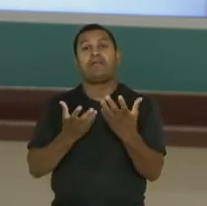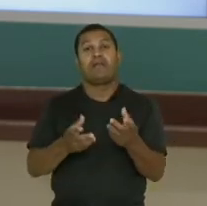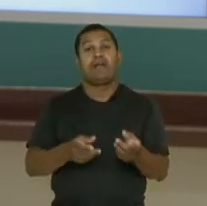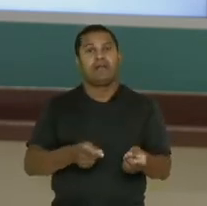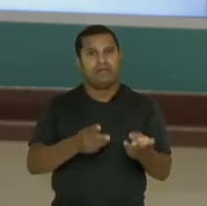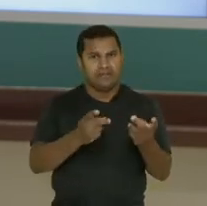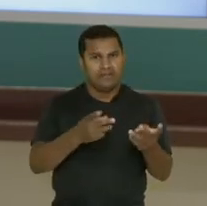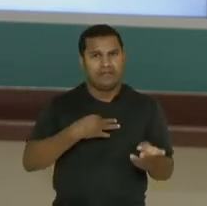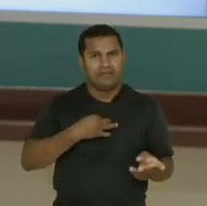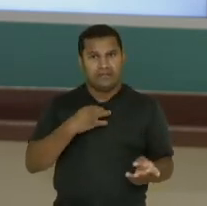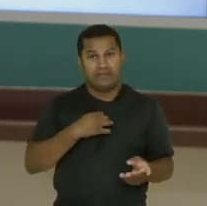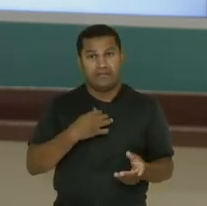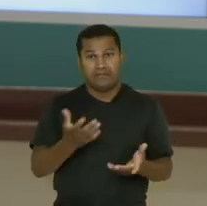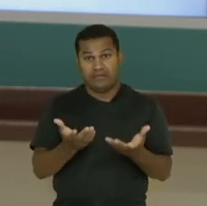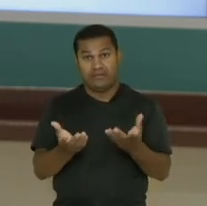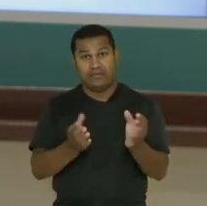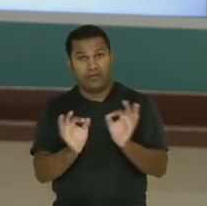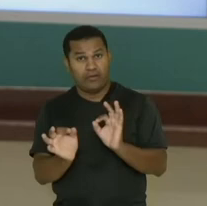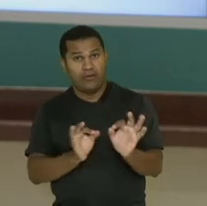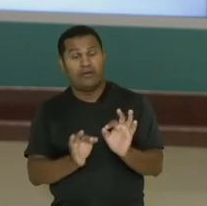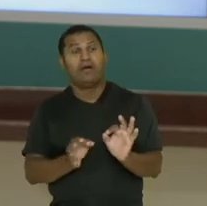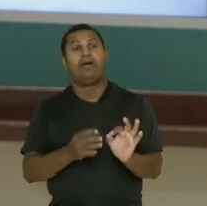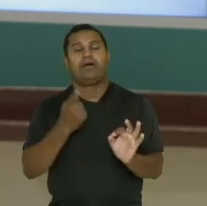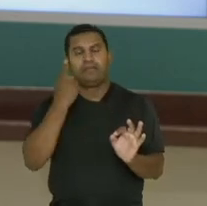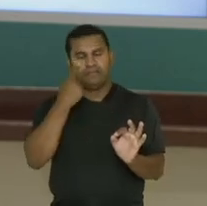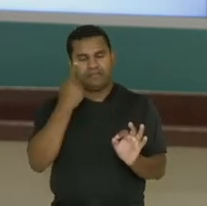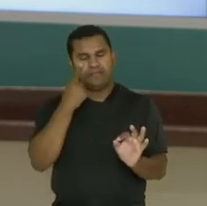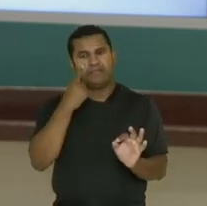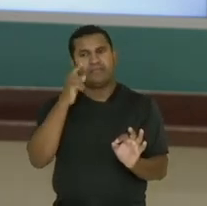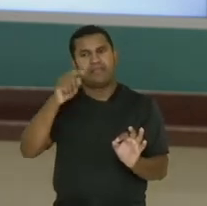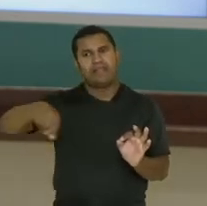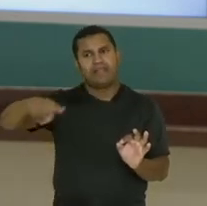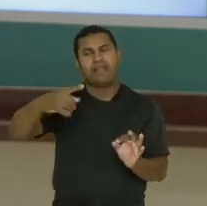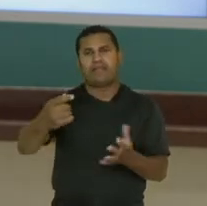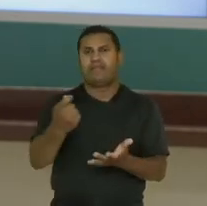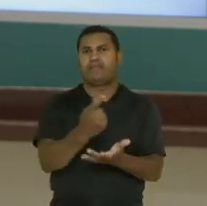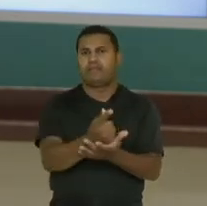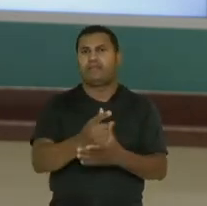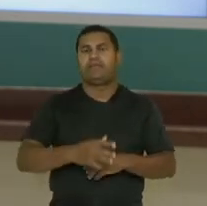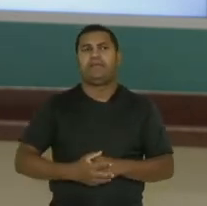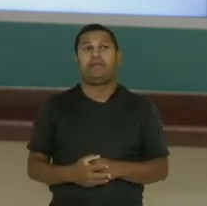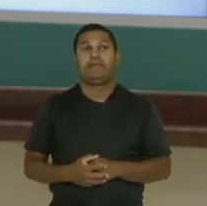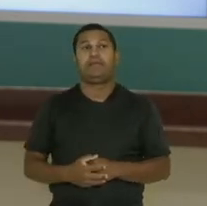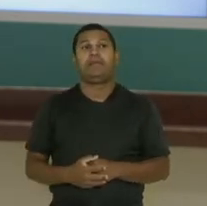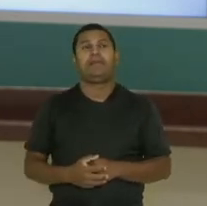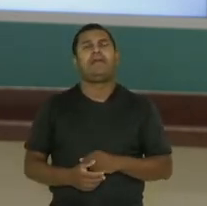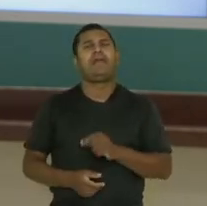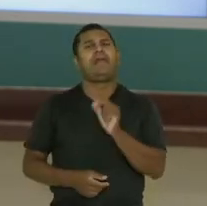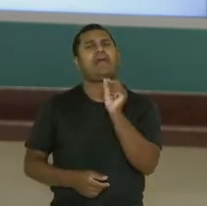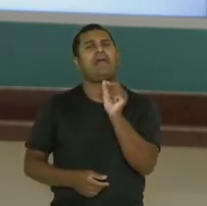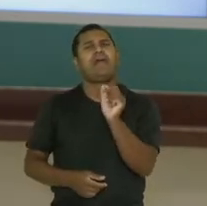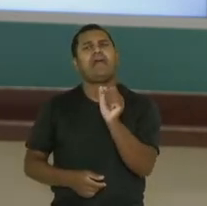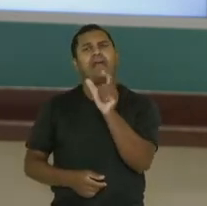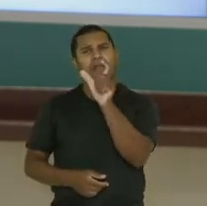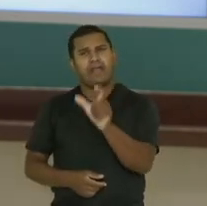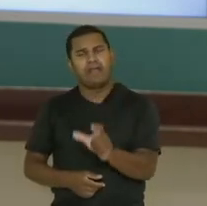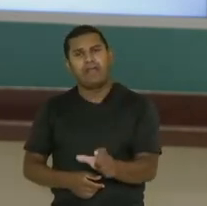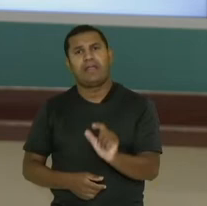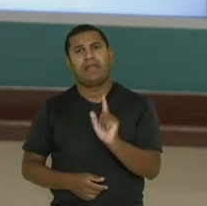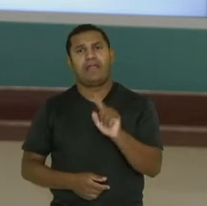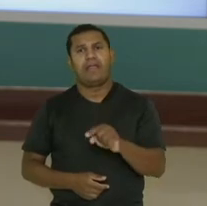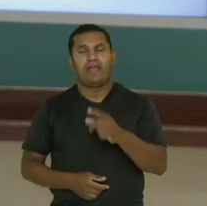Mas sim, você terá um público-alvo, ok? O é esse público-alvo? É um segmento de consumidores?